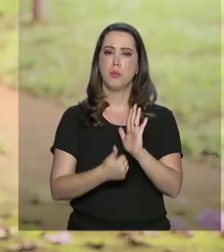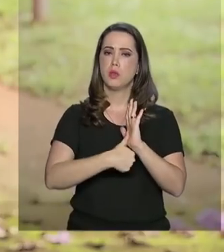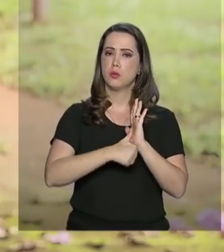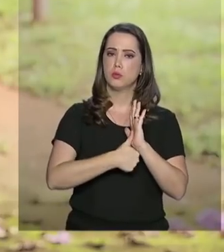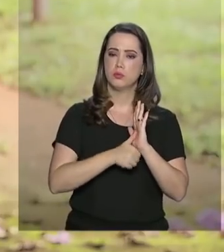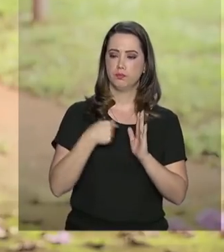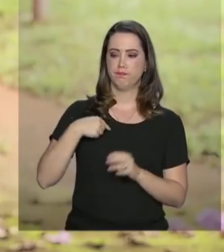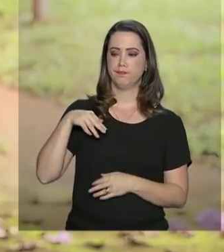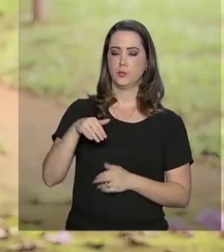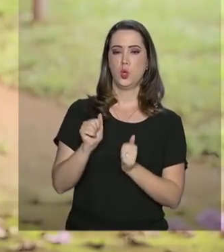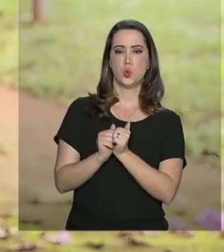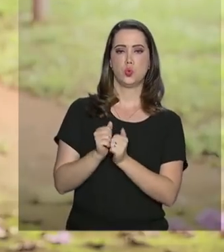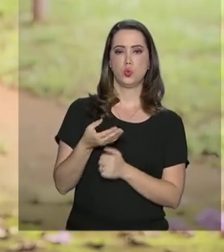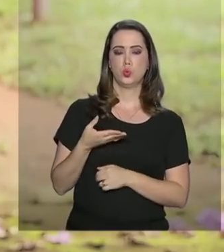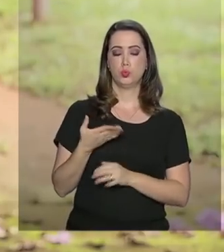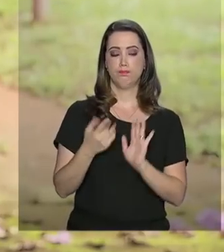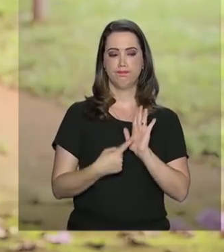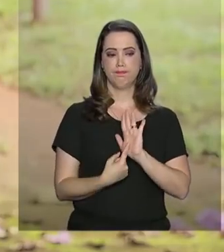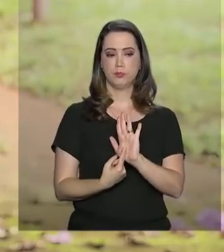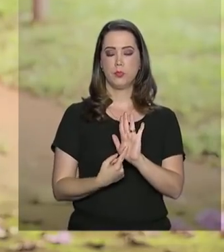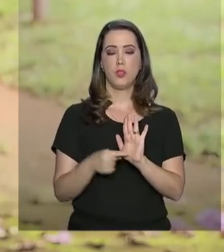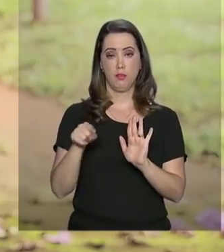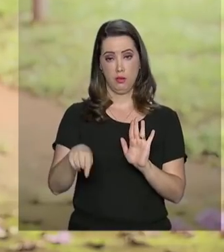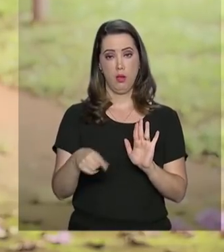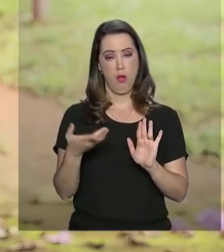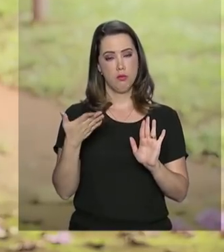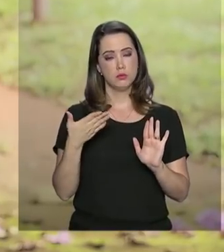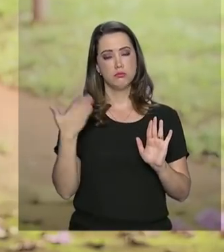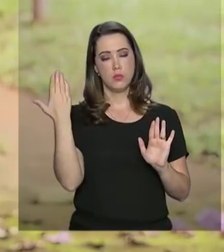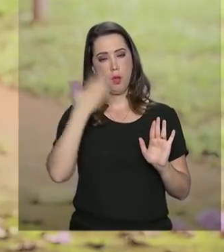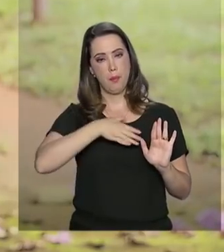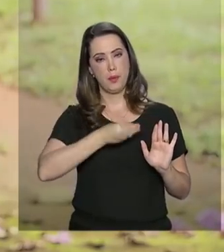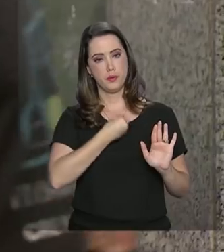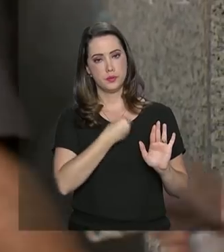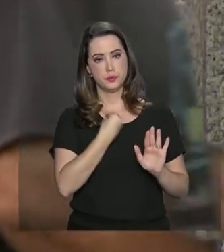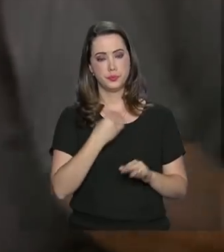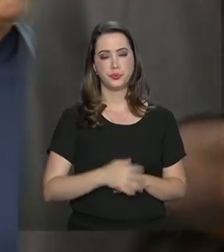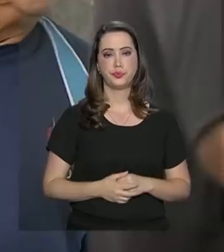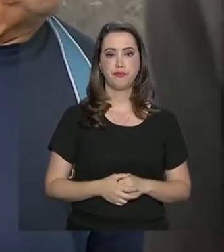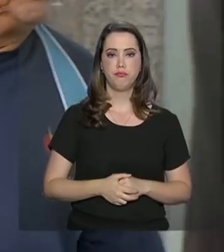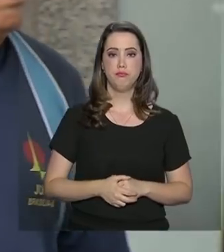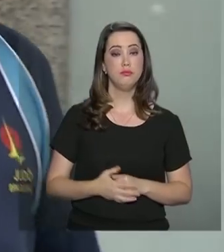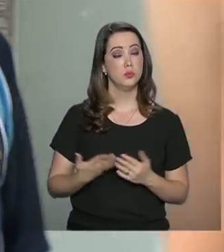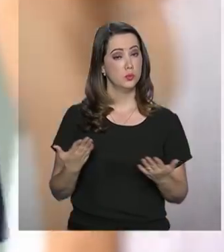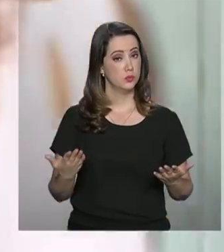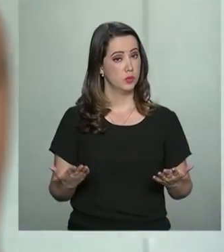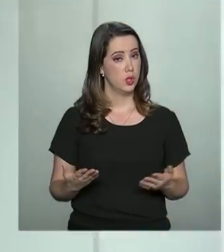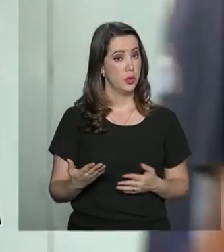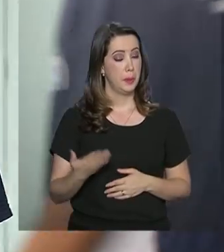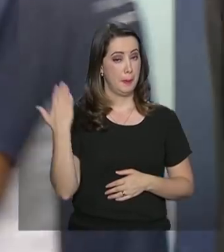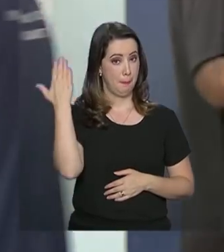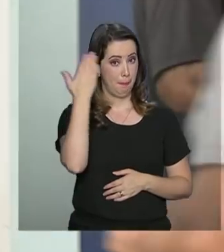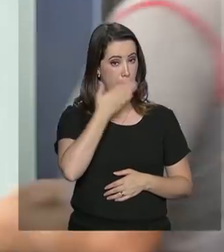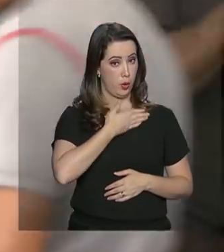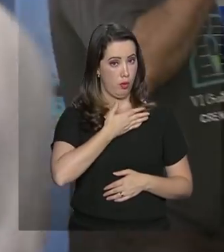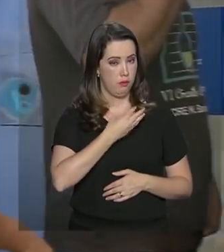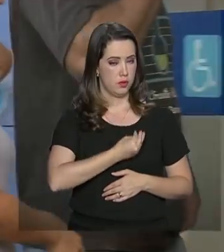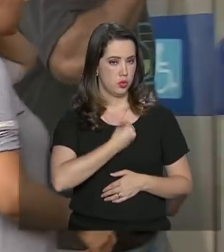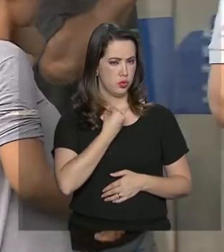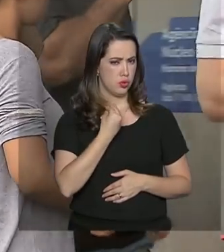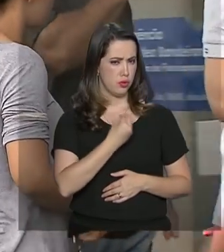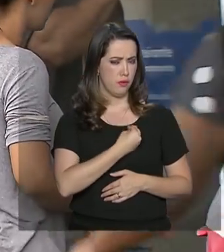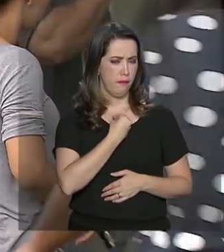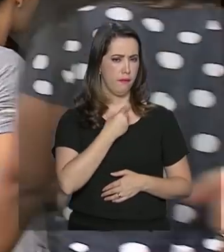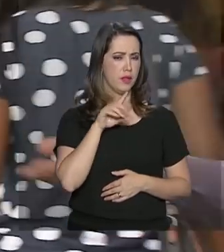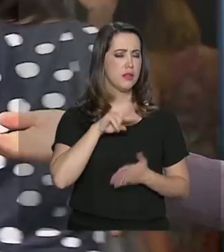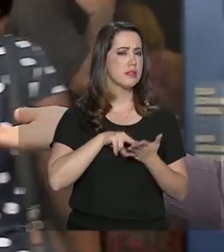presença ali, e aí lá eles fazem o cadastramento. Prova de vida, como o nome já diz, é provar que